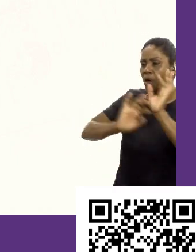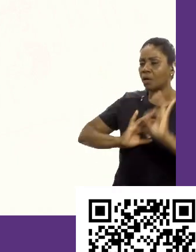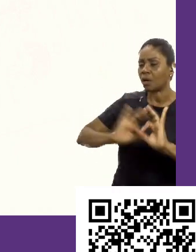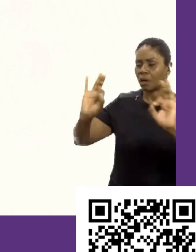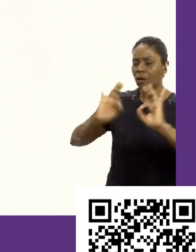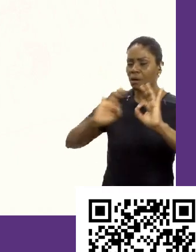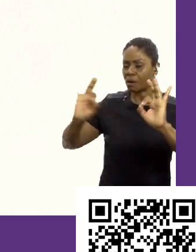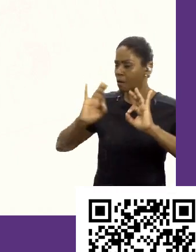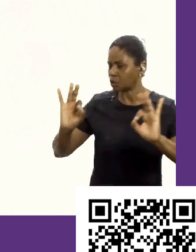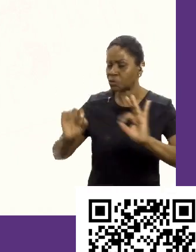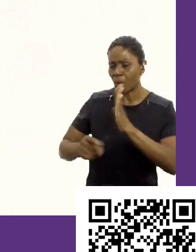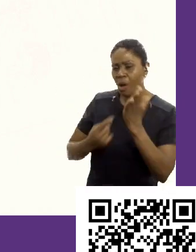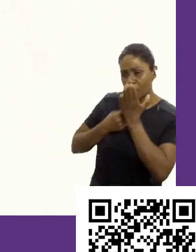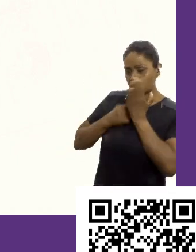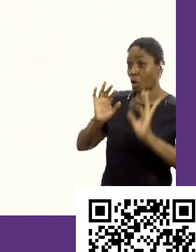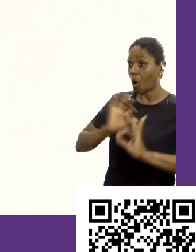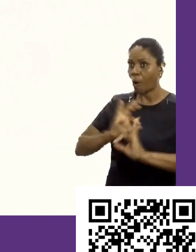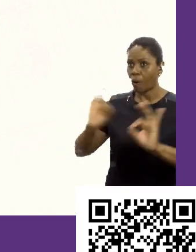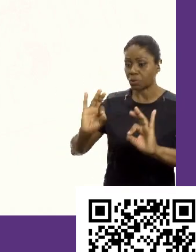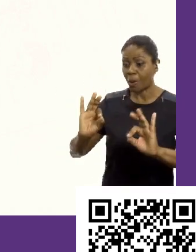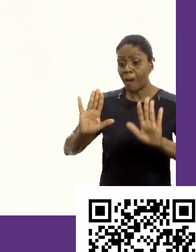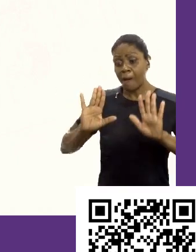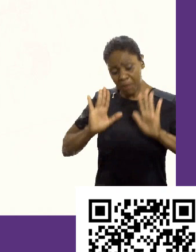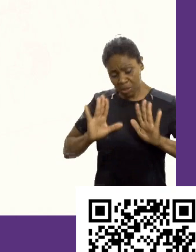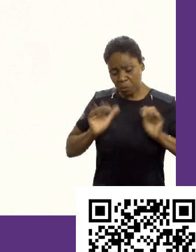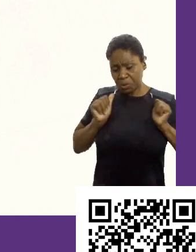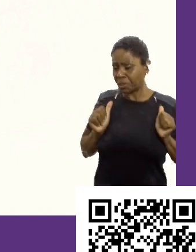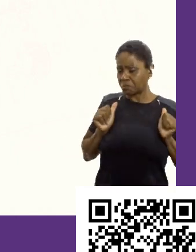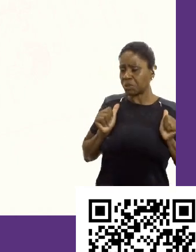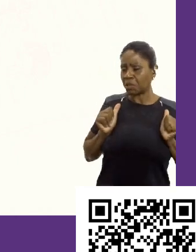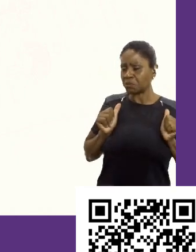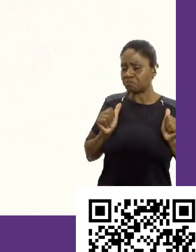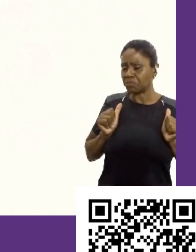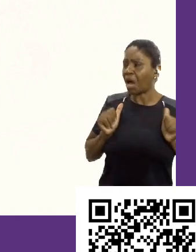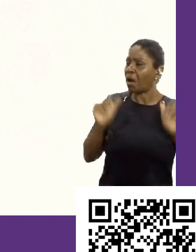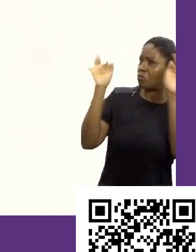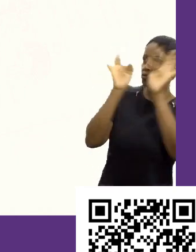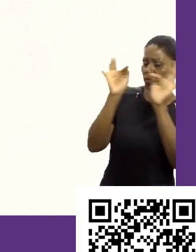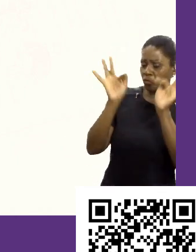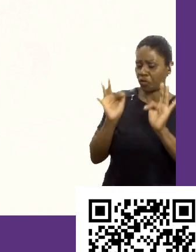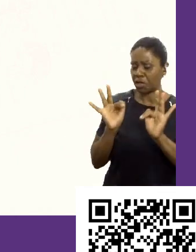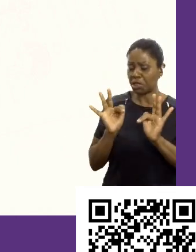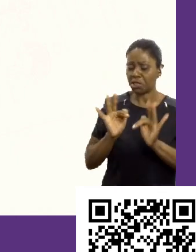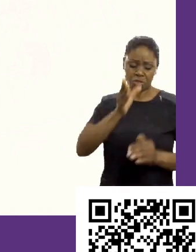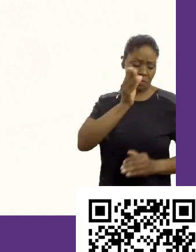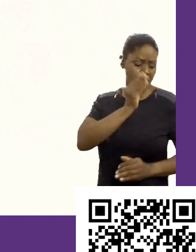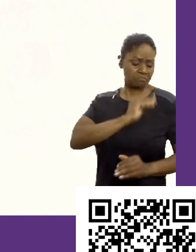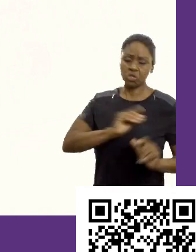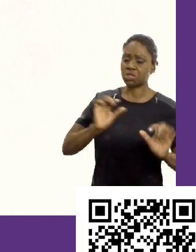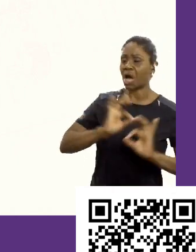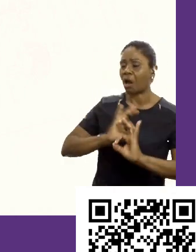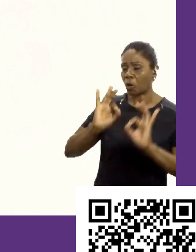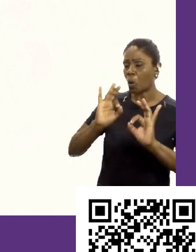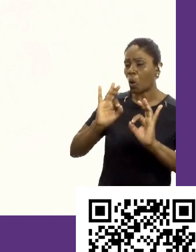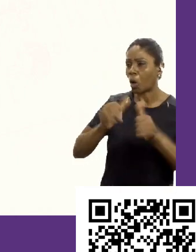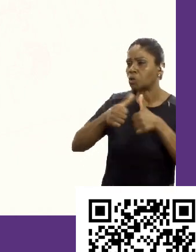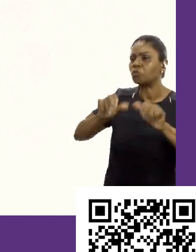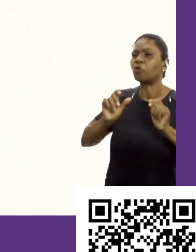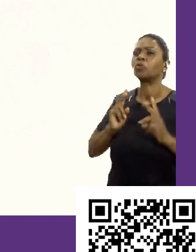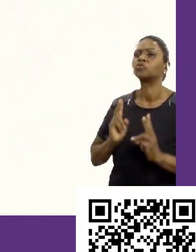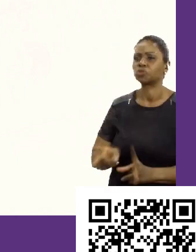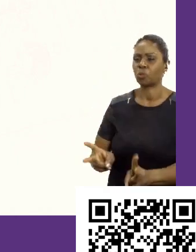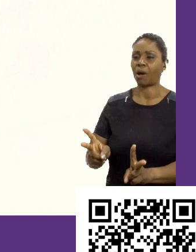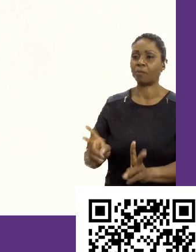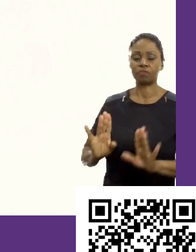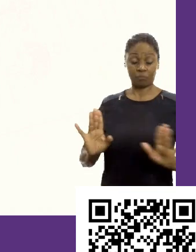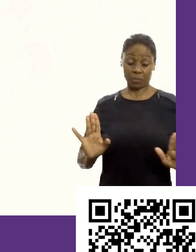excelente benefício, não estava feliz. Mas eu poderia ter me acomodado. Ah, não estou tão feliz, não estou tão triste, mas vou ficar por aqui mesmo. E aí